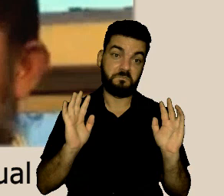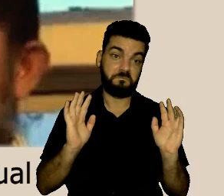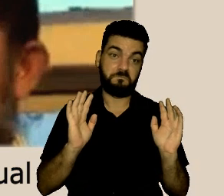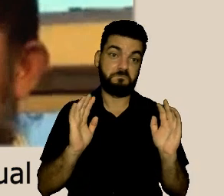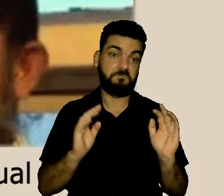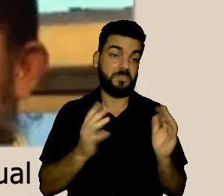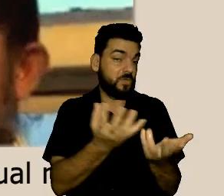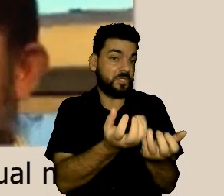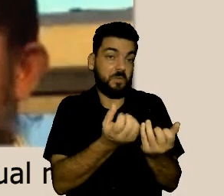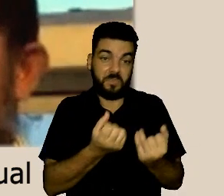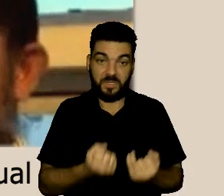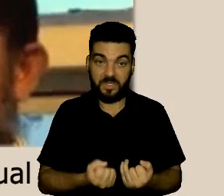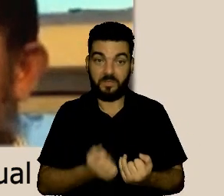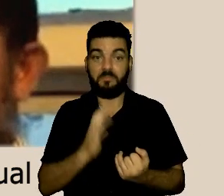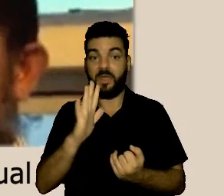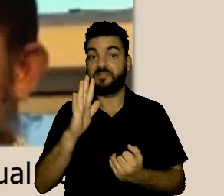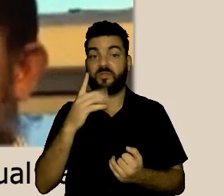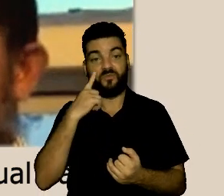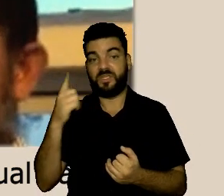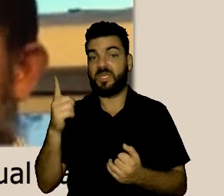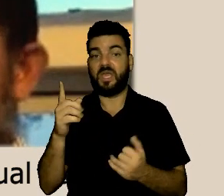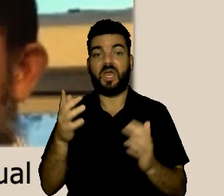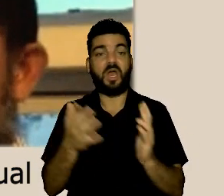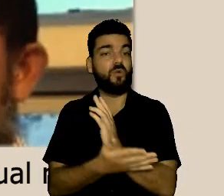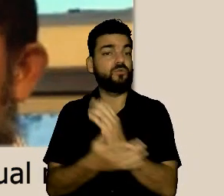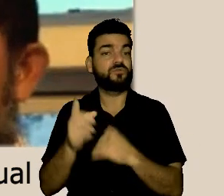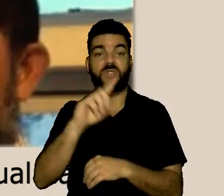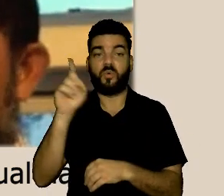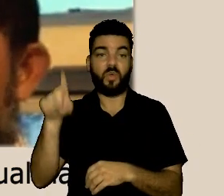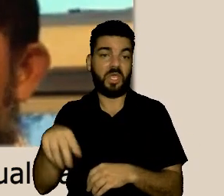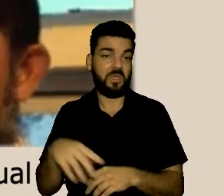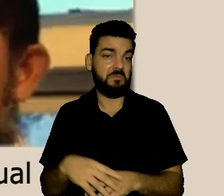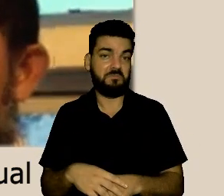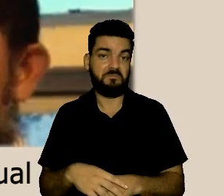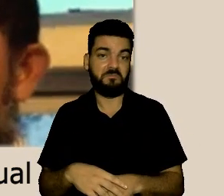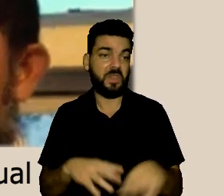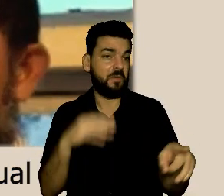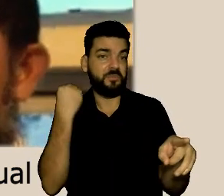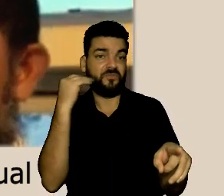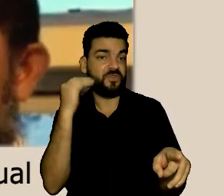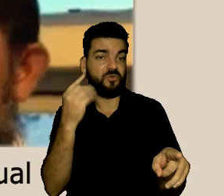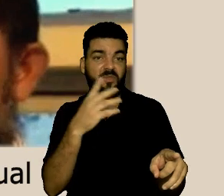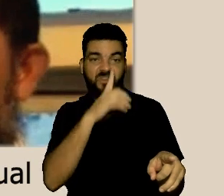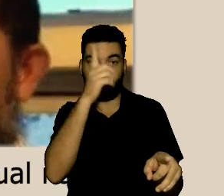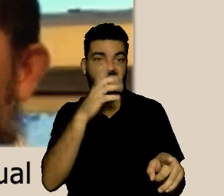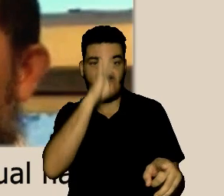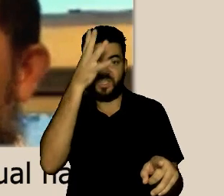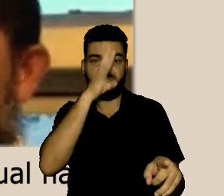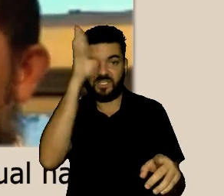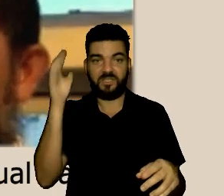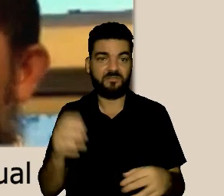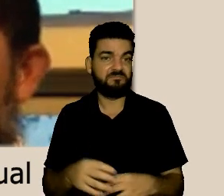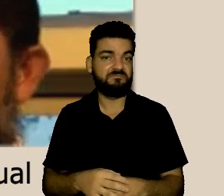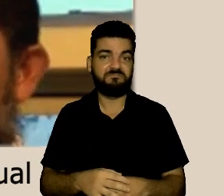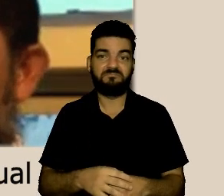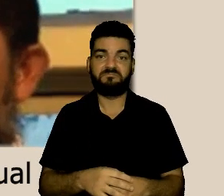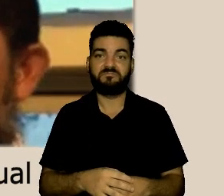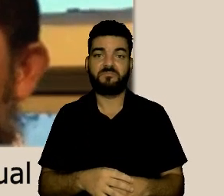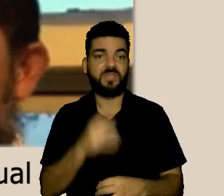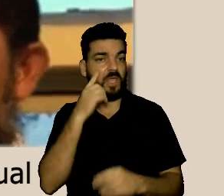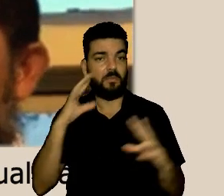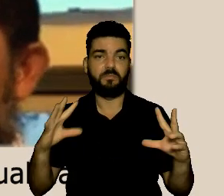foi respeitado como um assédio e nós verificamos que alguns de fato estavam usando